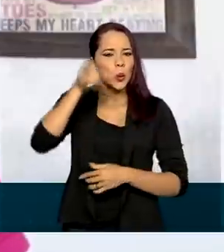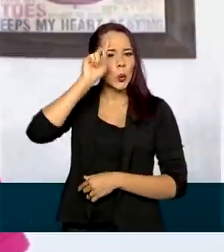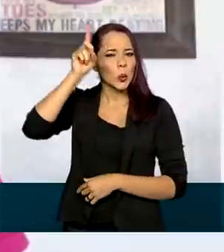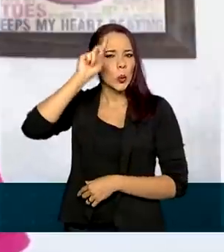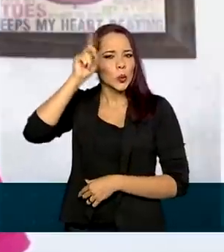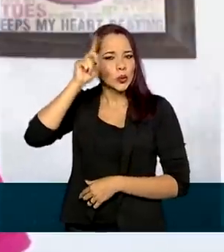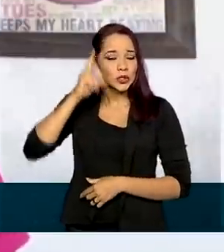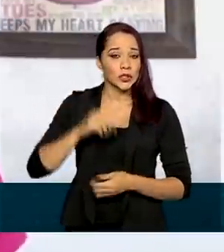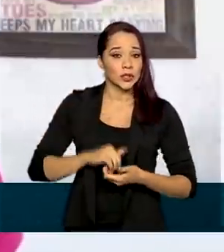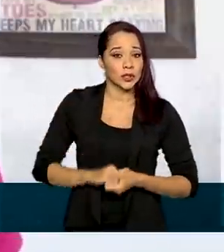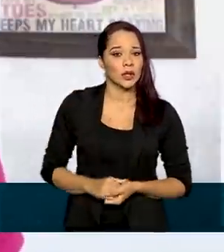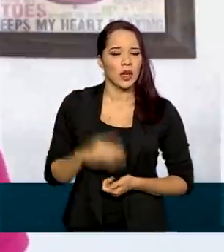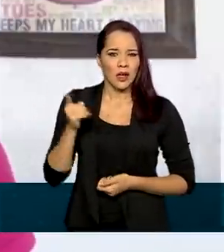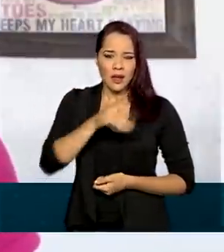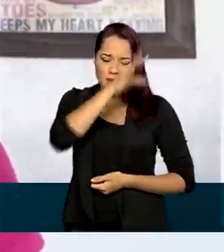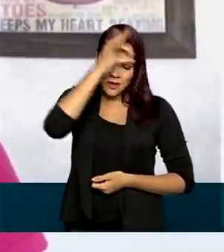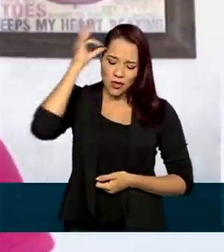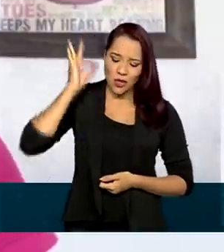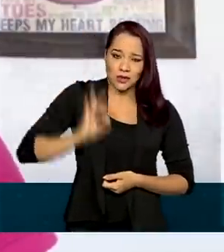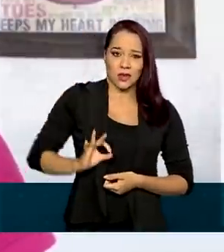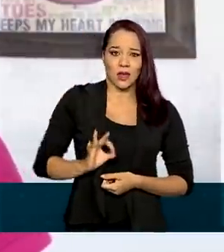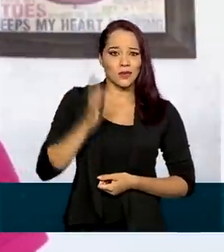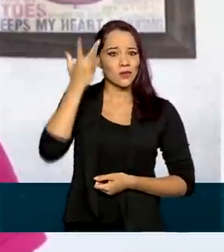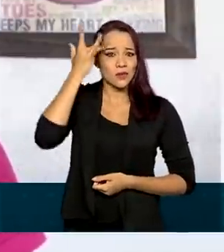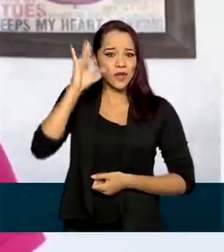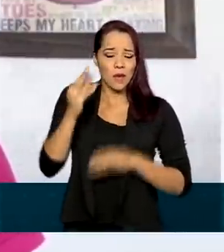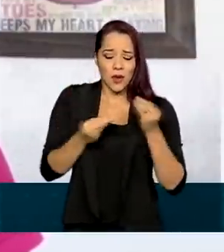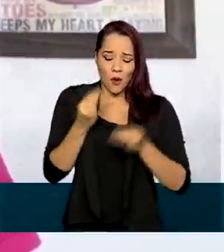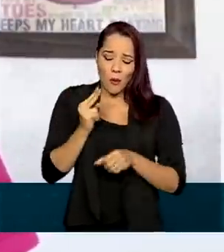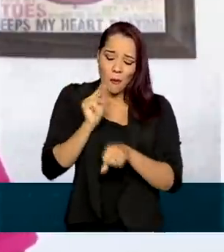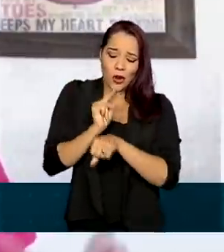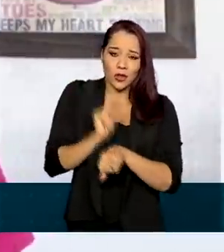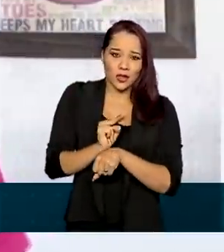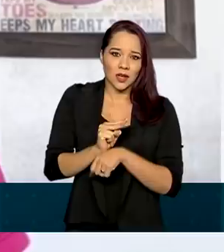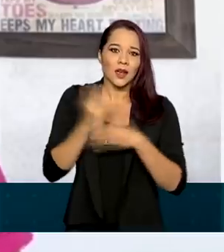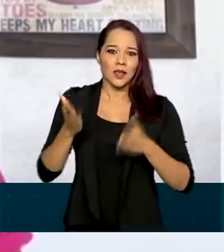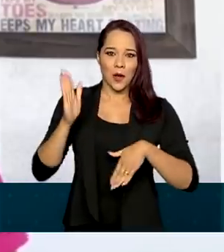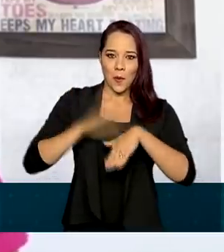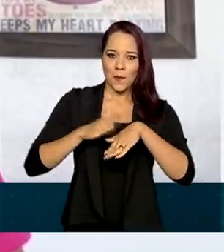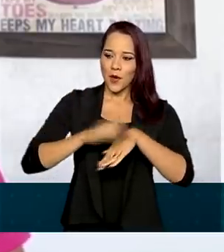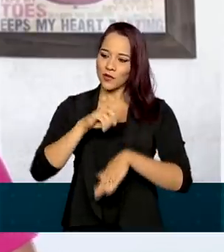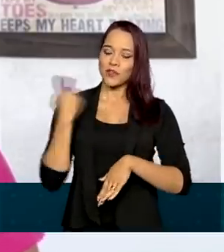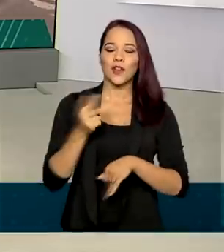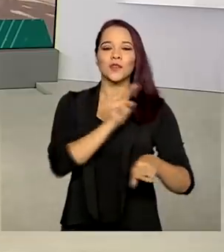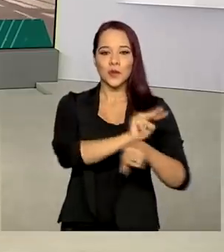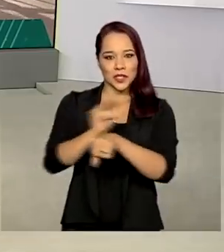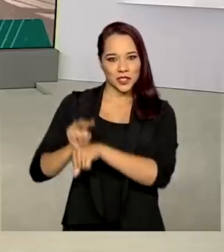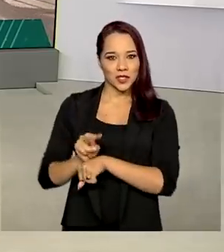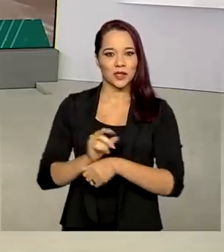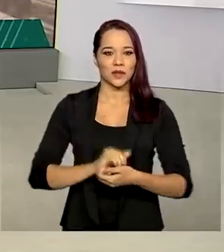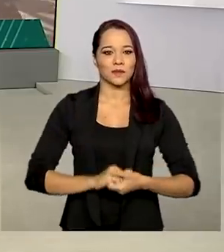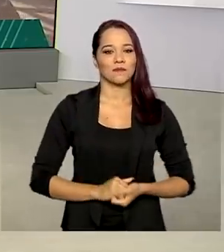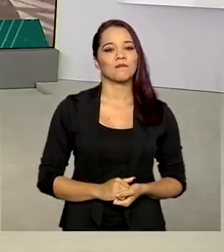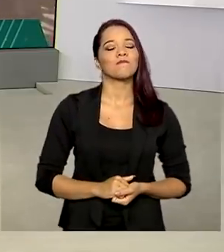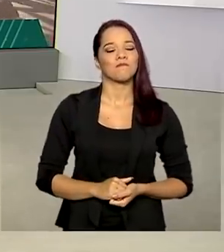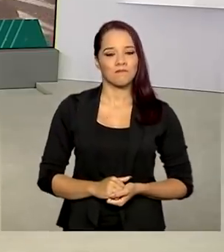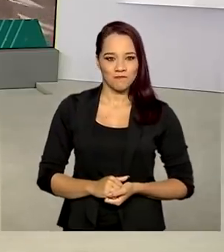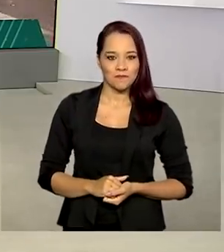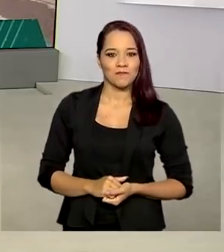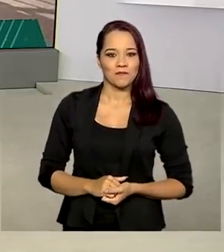os dias. Eles são inocentes, não sabem como se defender. Então, cabe a nós protegê-los. É isso aí.